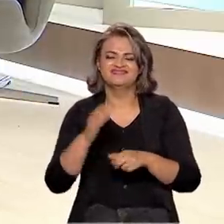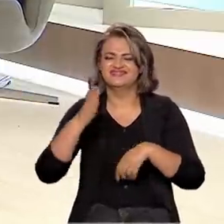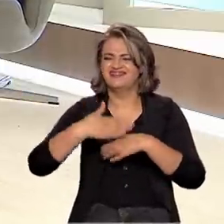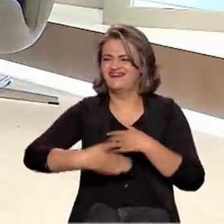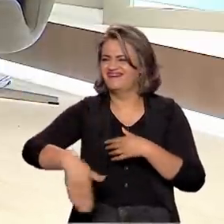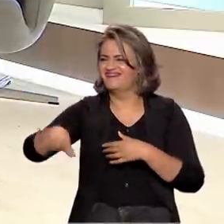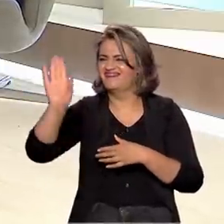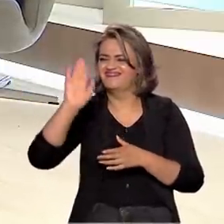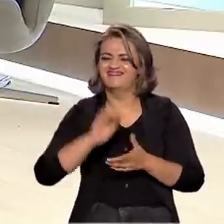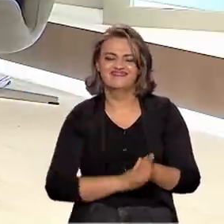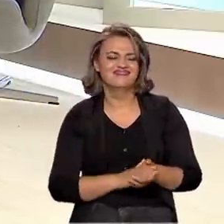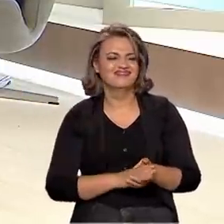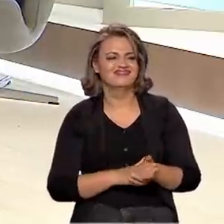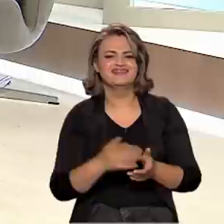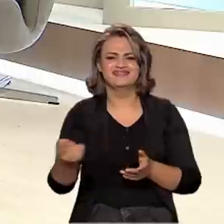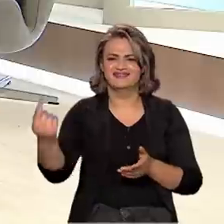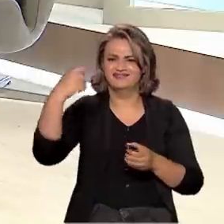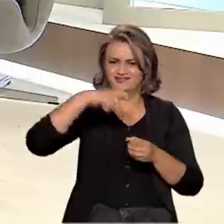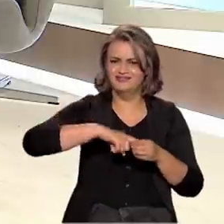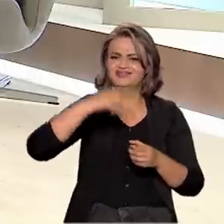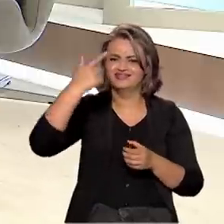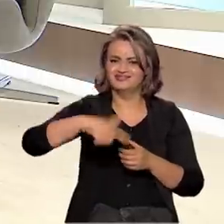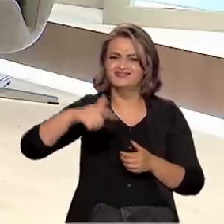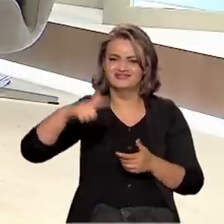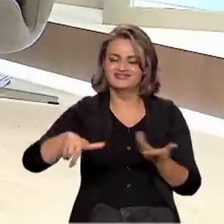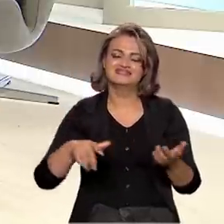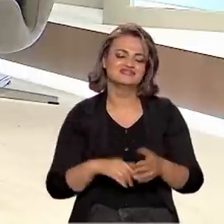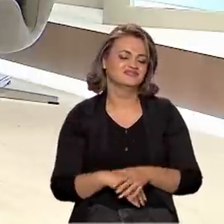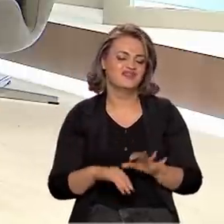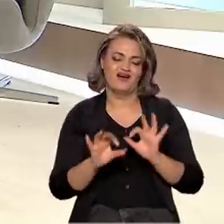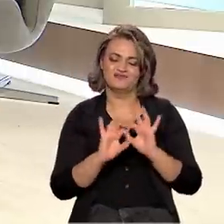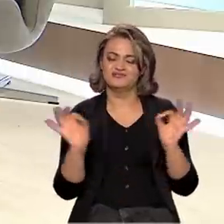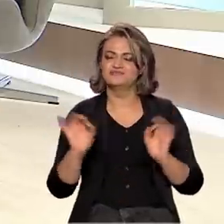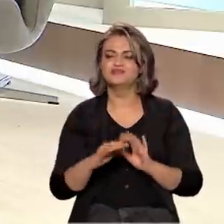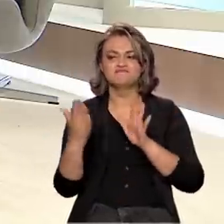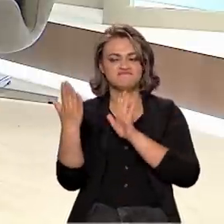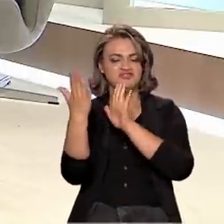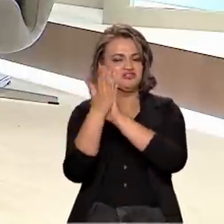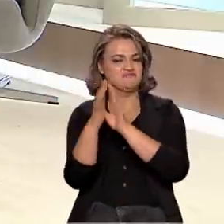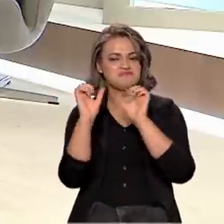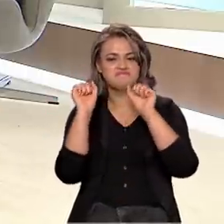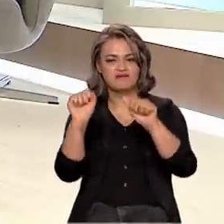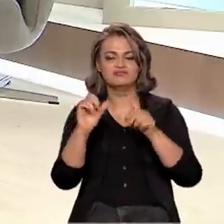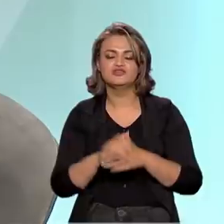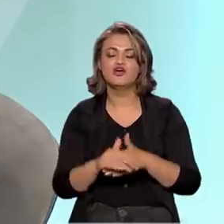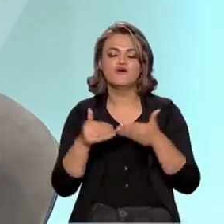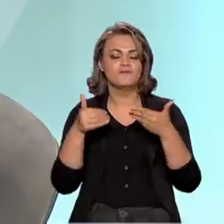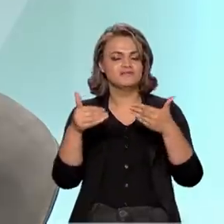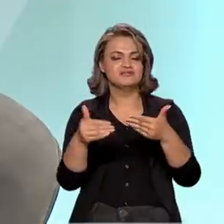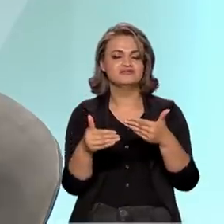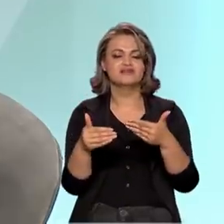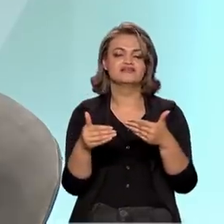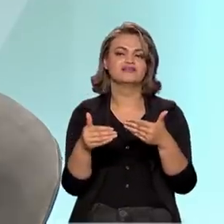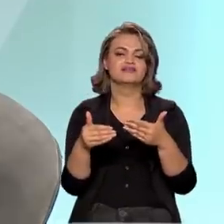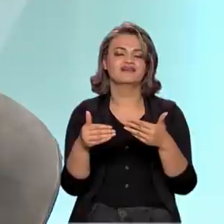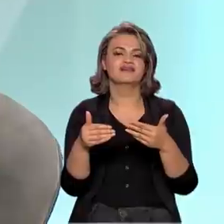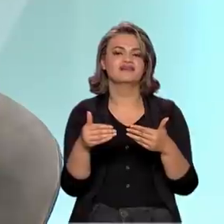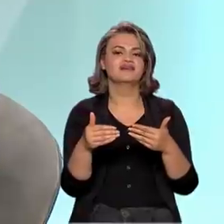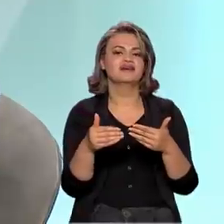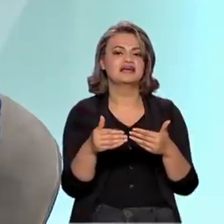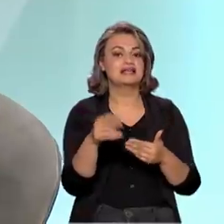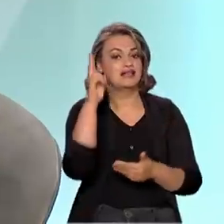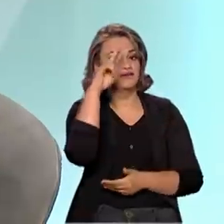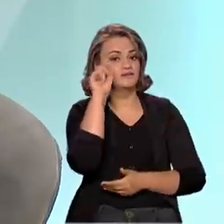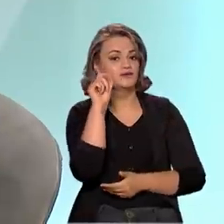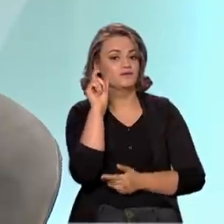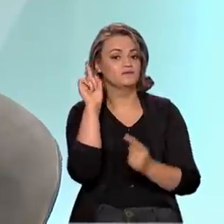aqui essa entrevista. Muito bom. gente, eu estou lá à disposição. O Ministério é do Brasil. E lembrar só